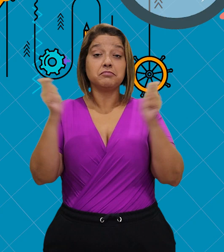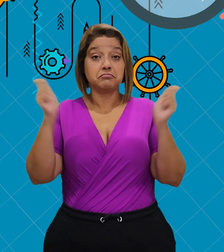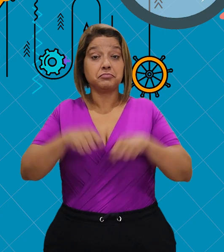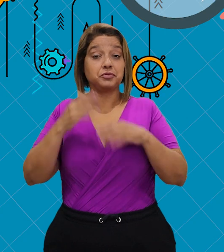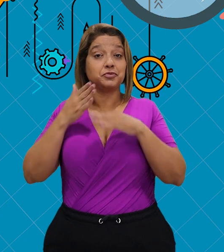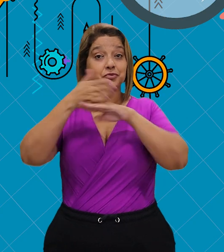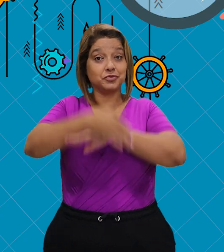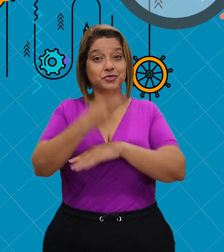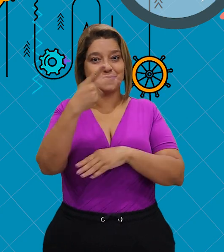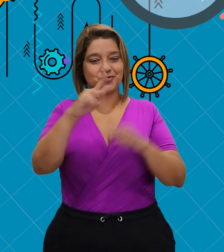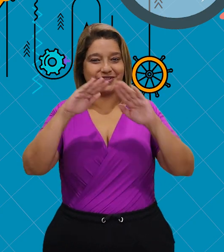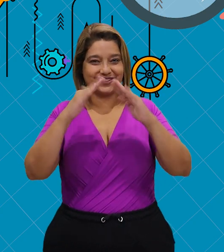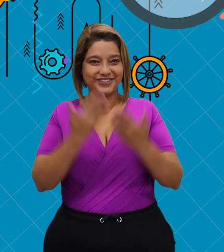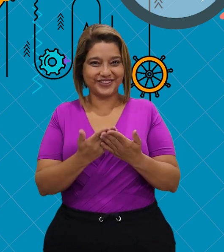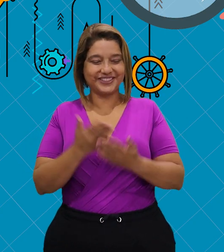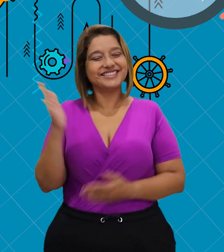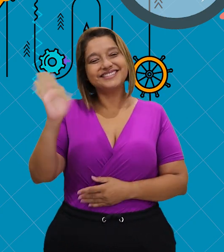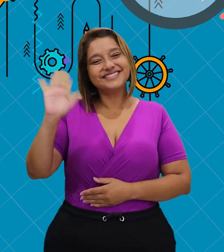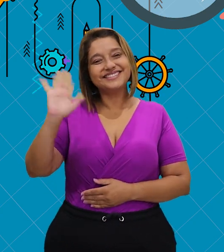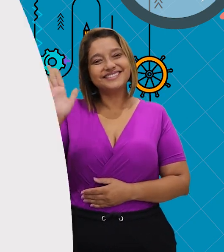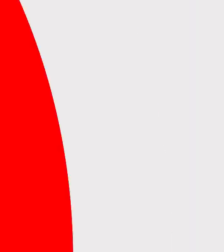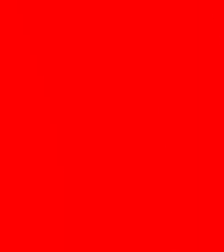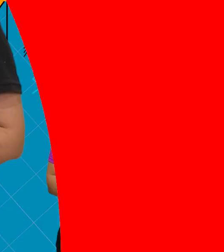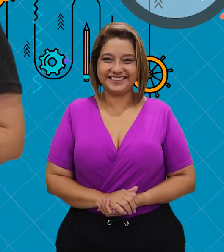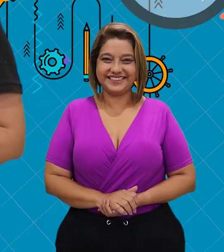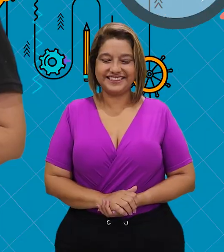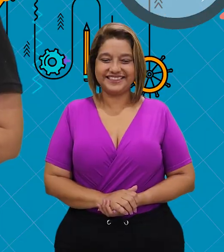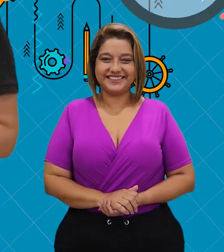até a sua escola. Até mais, pessoal!